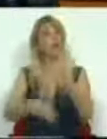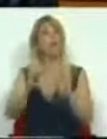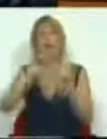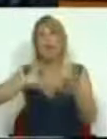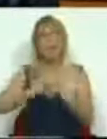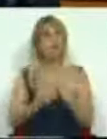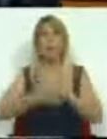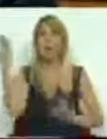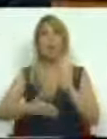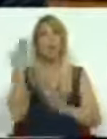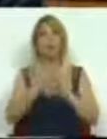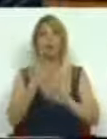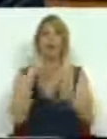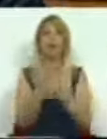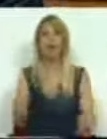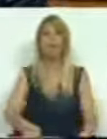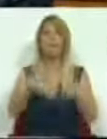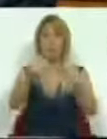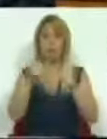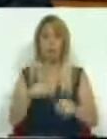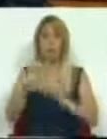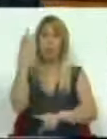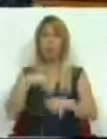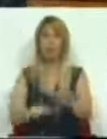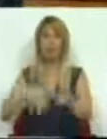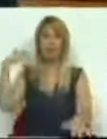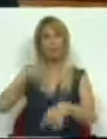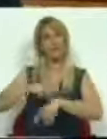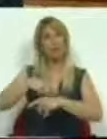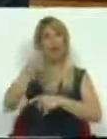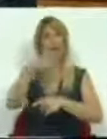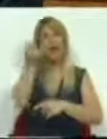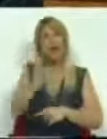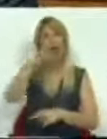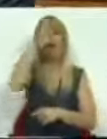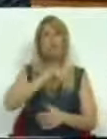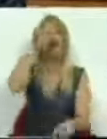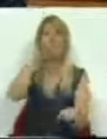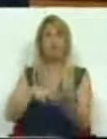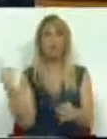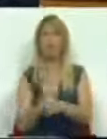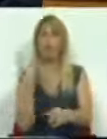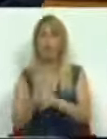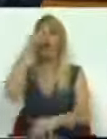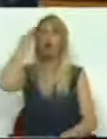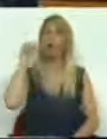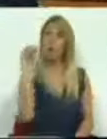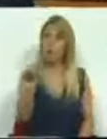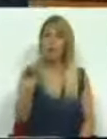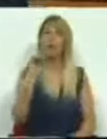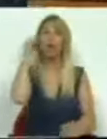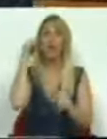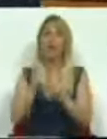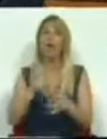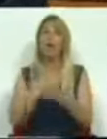melhorias e esta mesma Assembleia, no ano passado, aprovou, na legislatura anterior, aliás, aprovou uma série de alterações, uma série de recomendações no sentido de ser